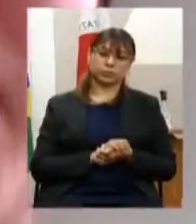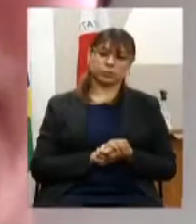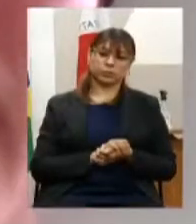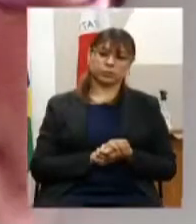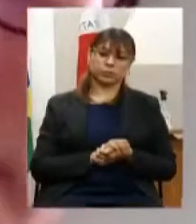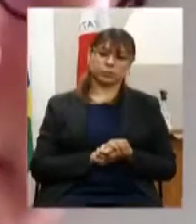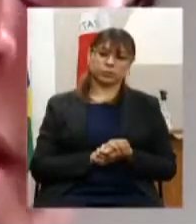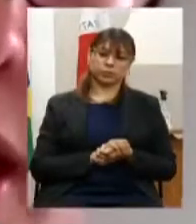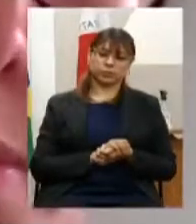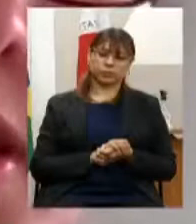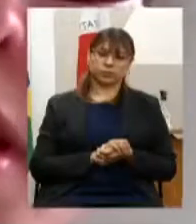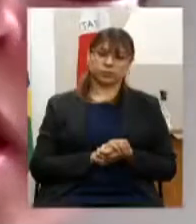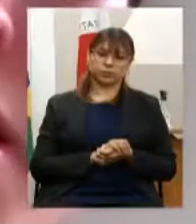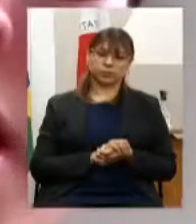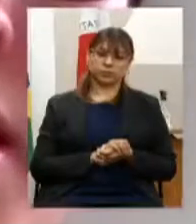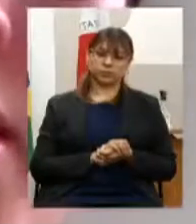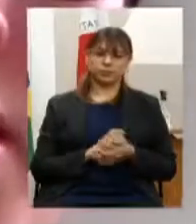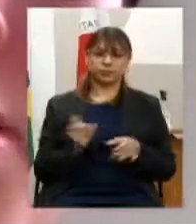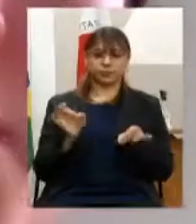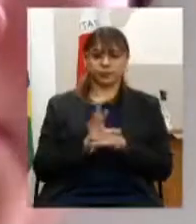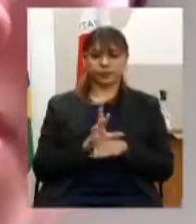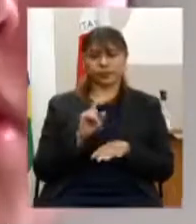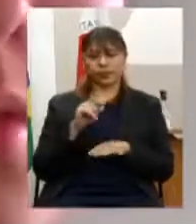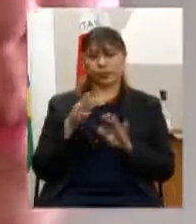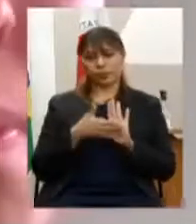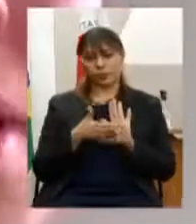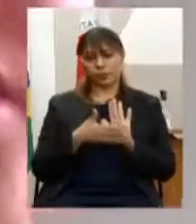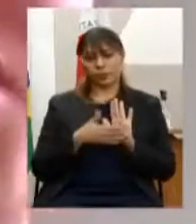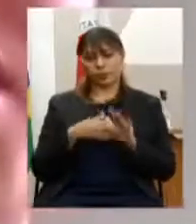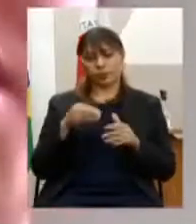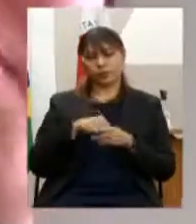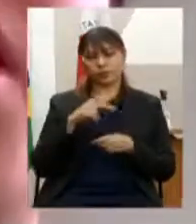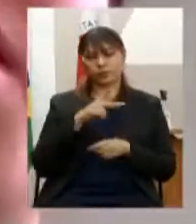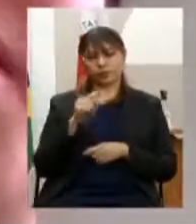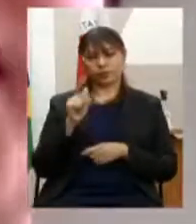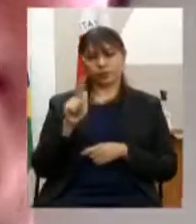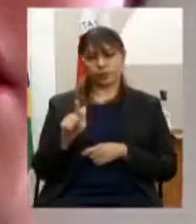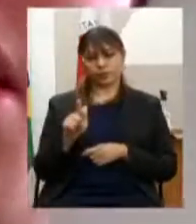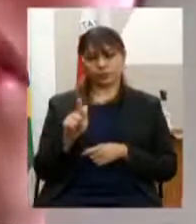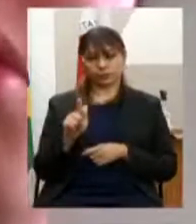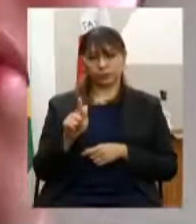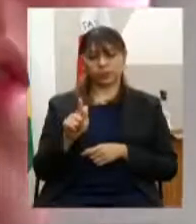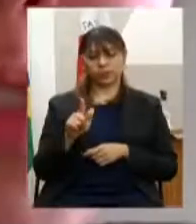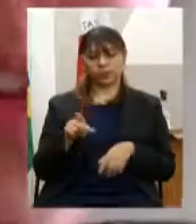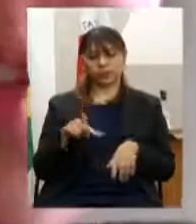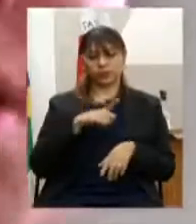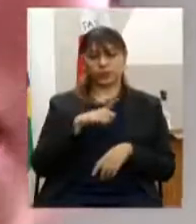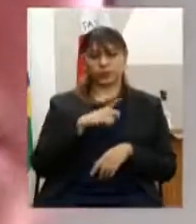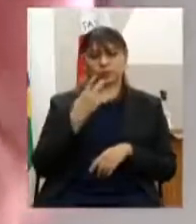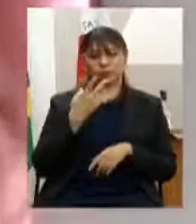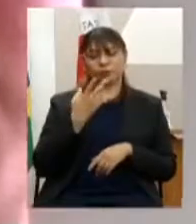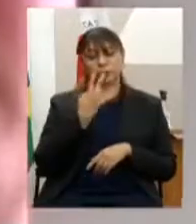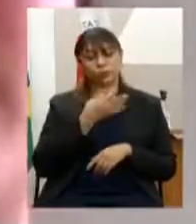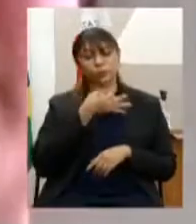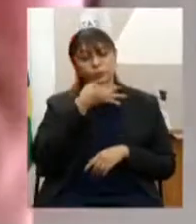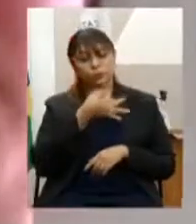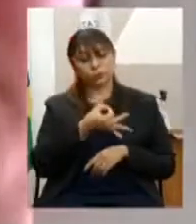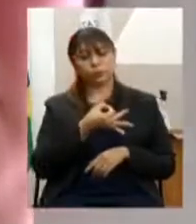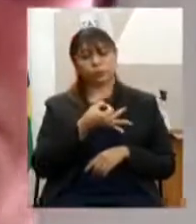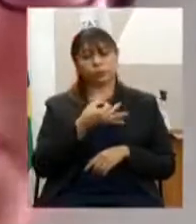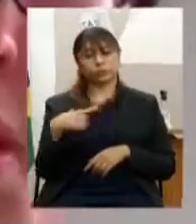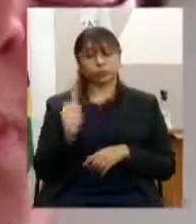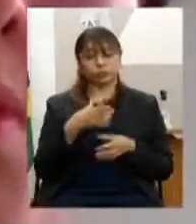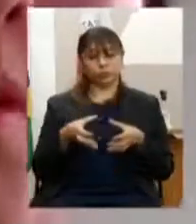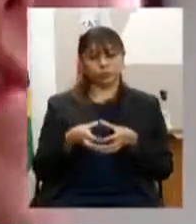assim acabam as propostas do PPAG e restam duas recomendações que foram feitas do